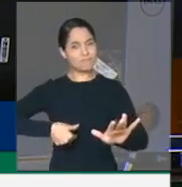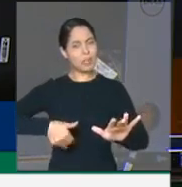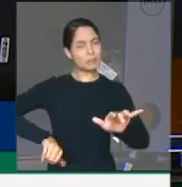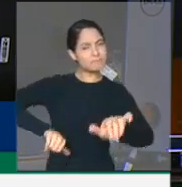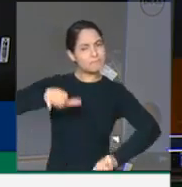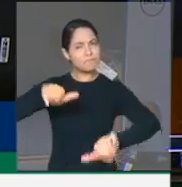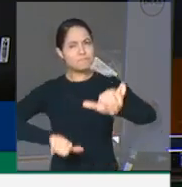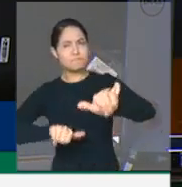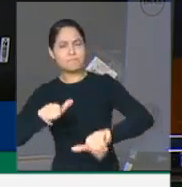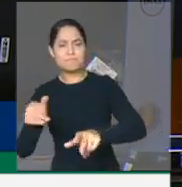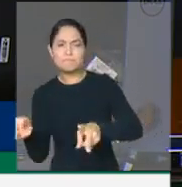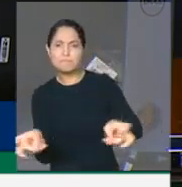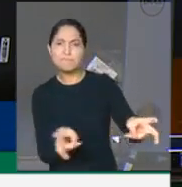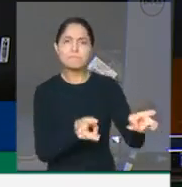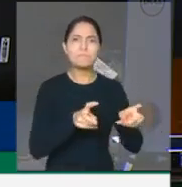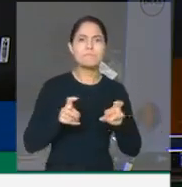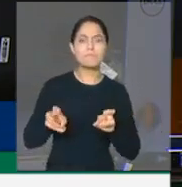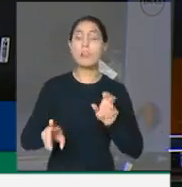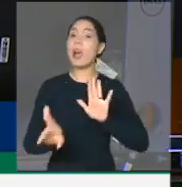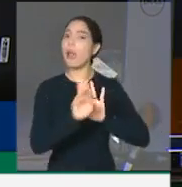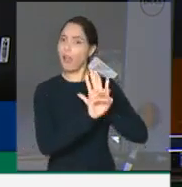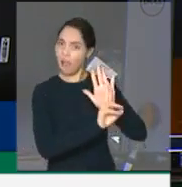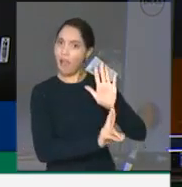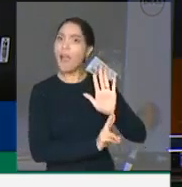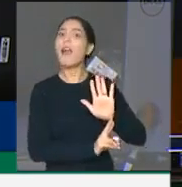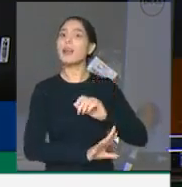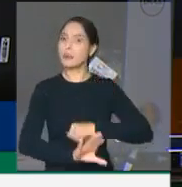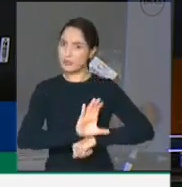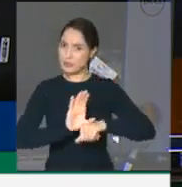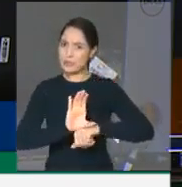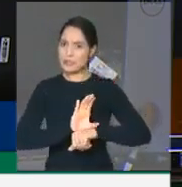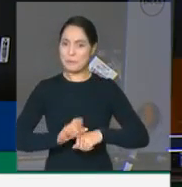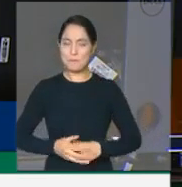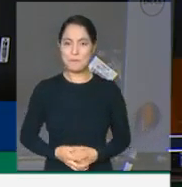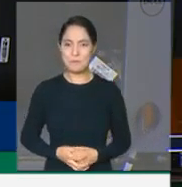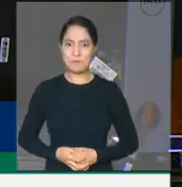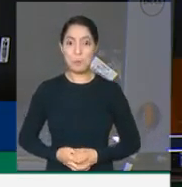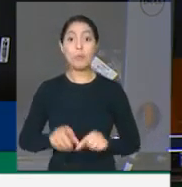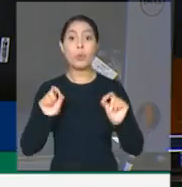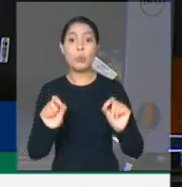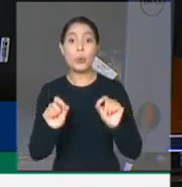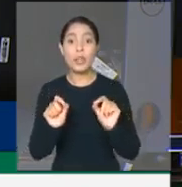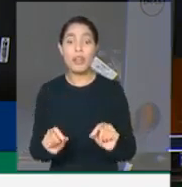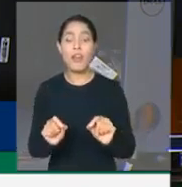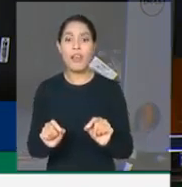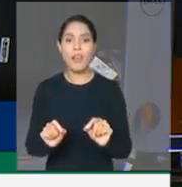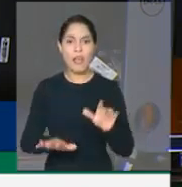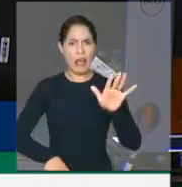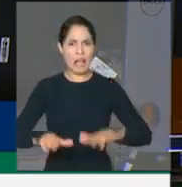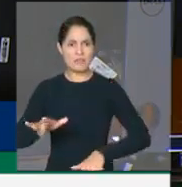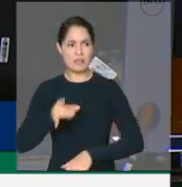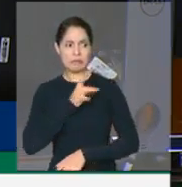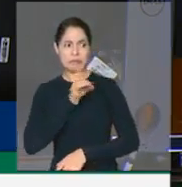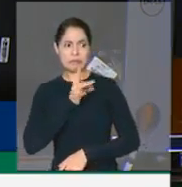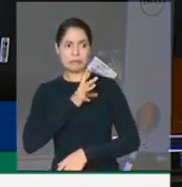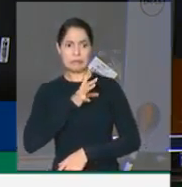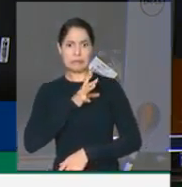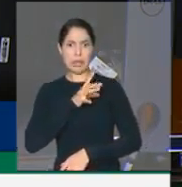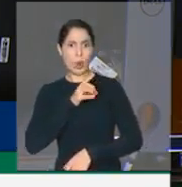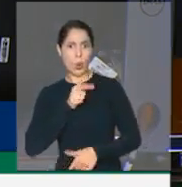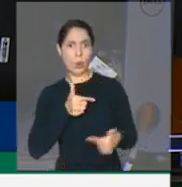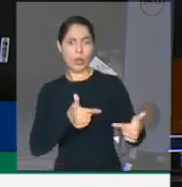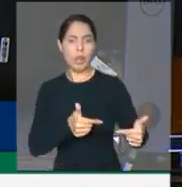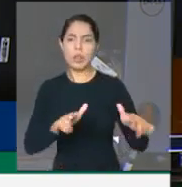irrestritamente as normas constitucionais. Prudência não pode ser confundida com medo ou com hesitação.